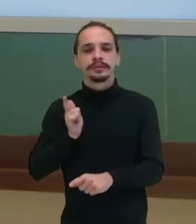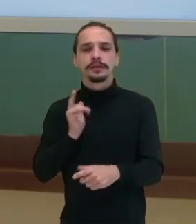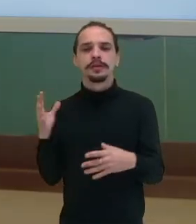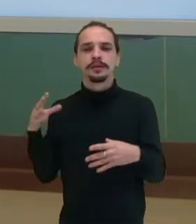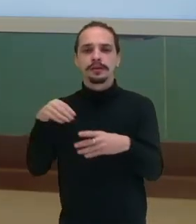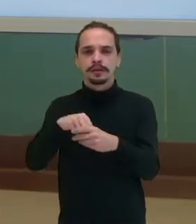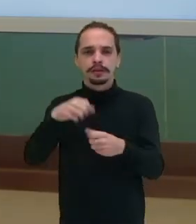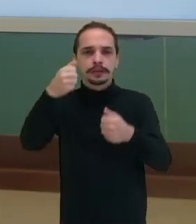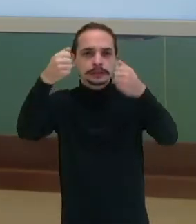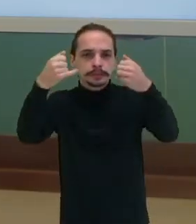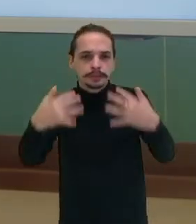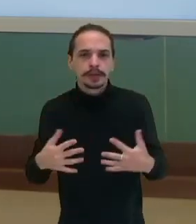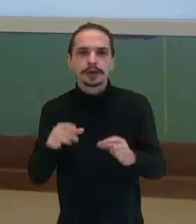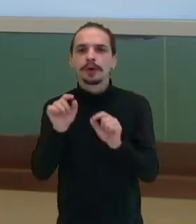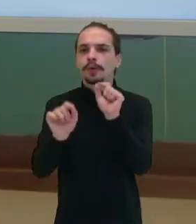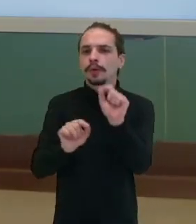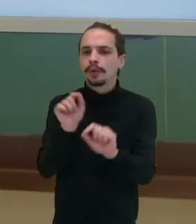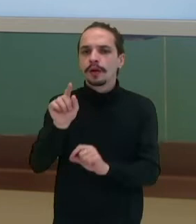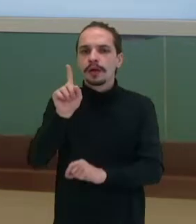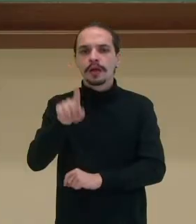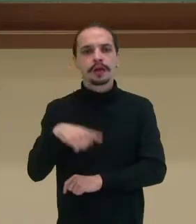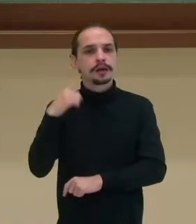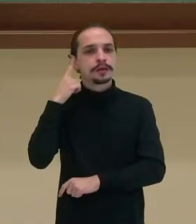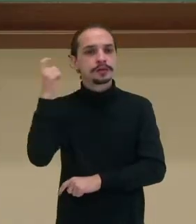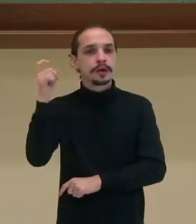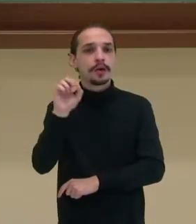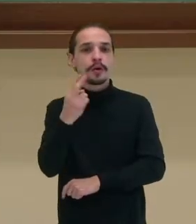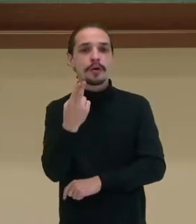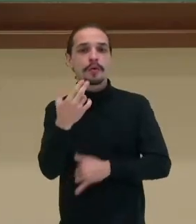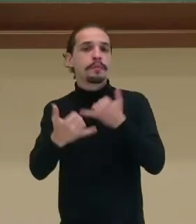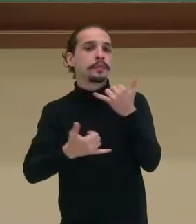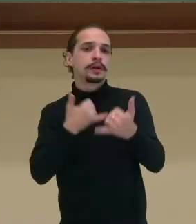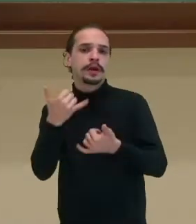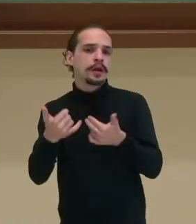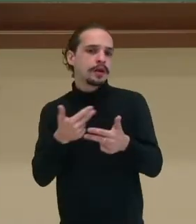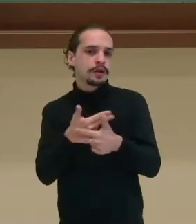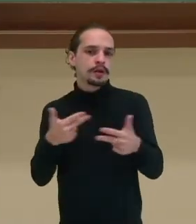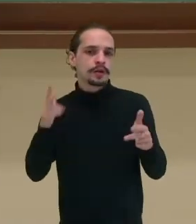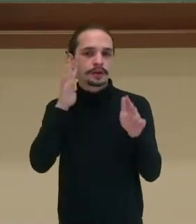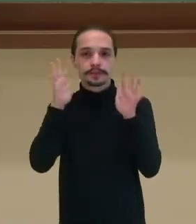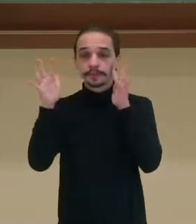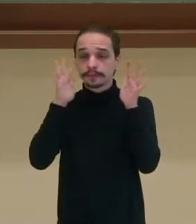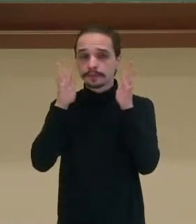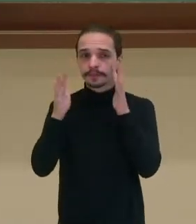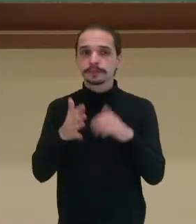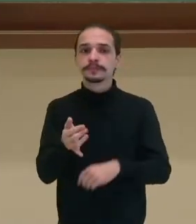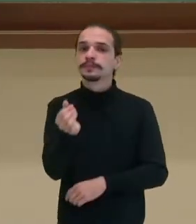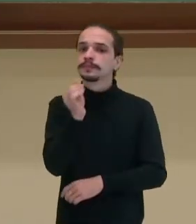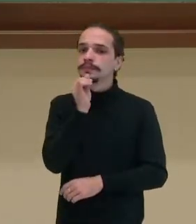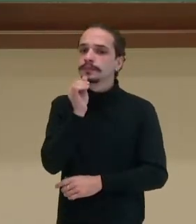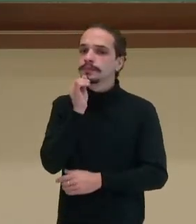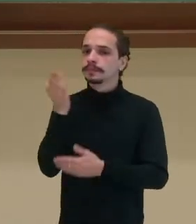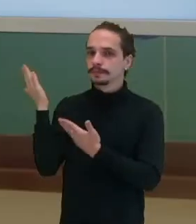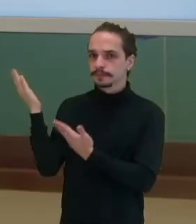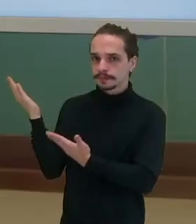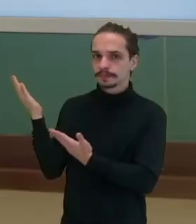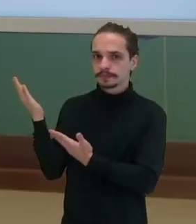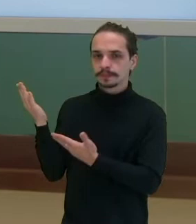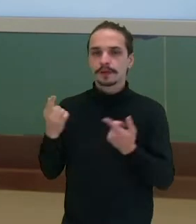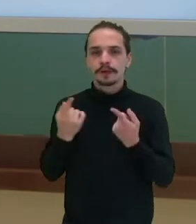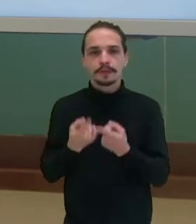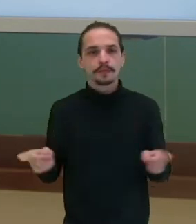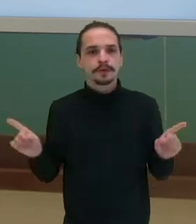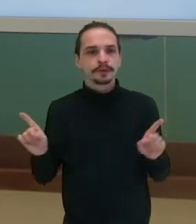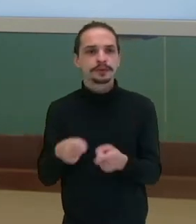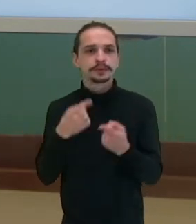para mostrar ou para brincar com o nosso imaginário. Então, aqui um exemplo disso, né? Da música Gato na